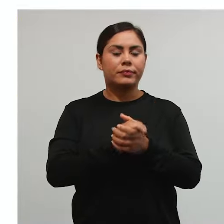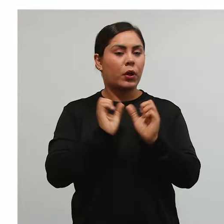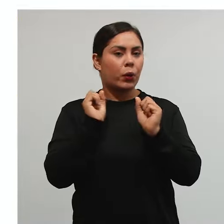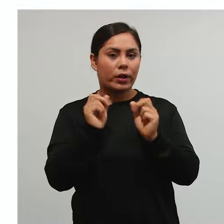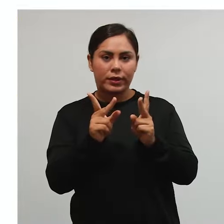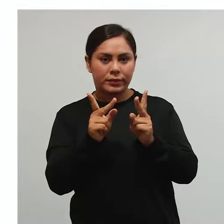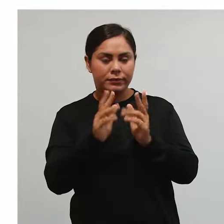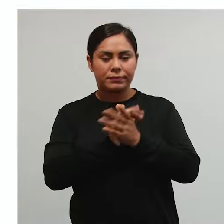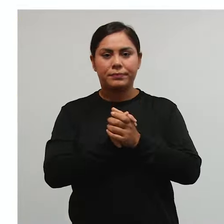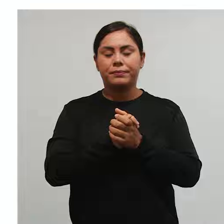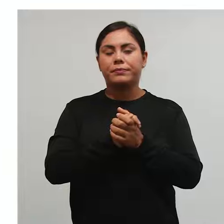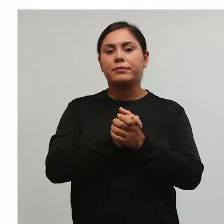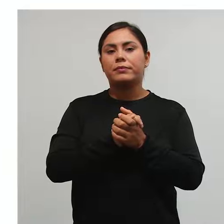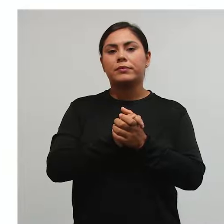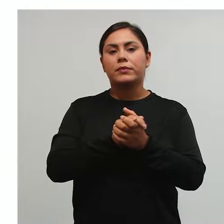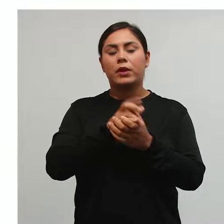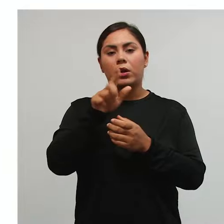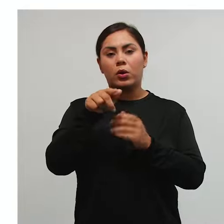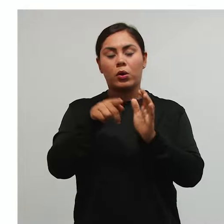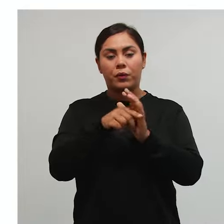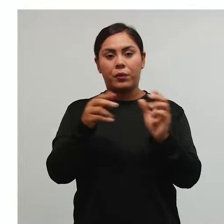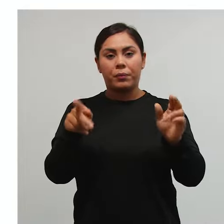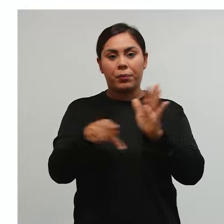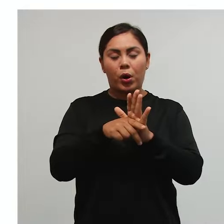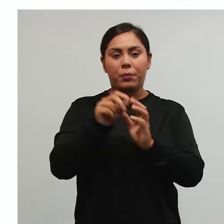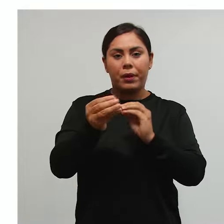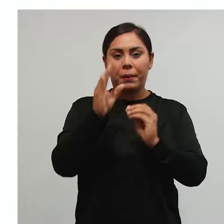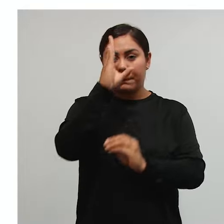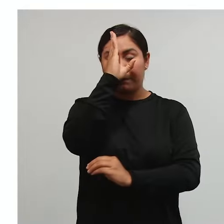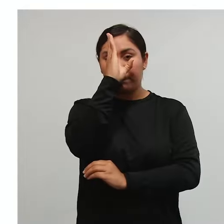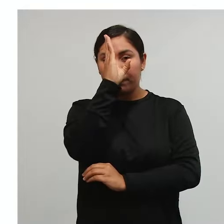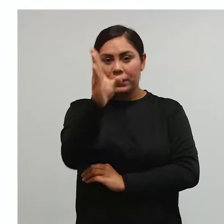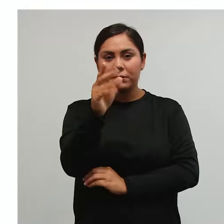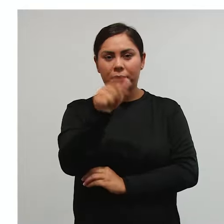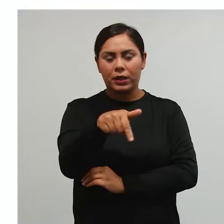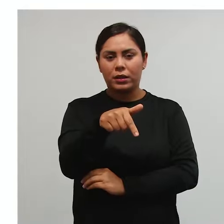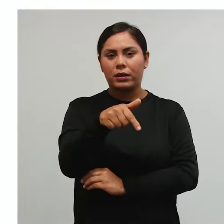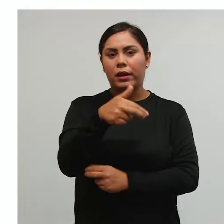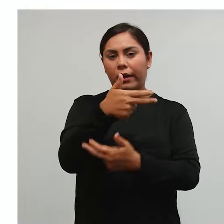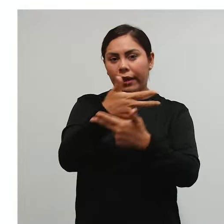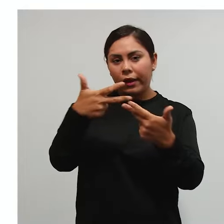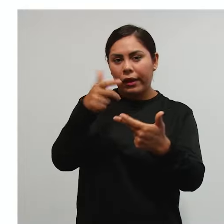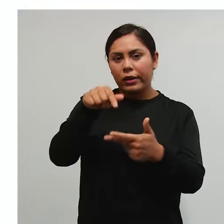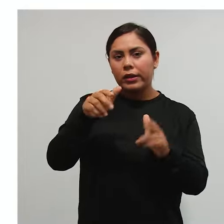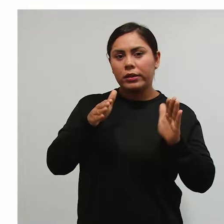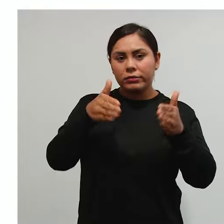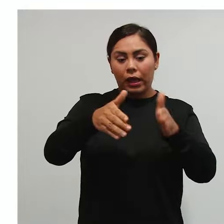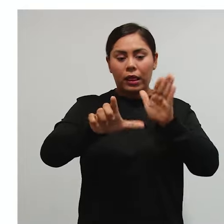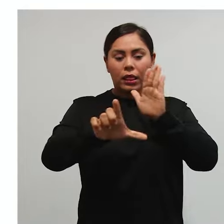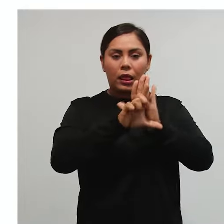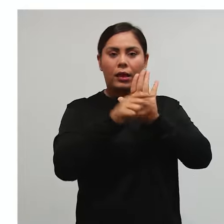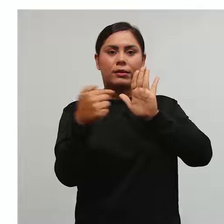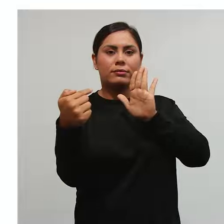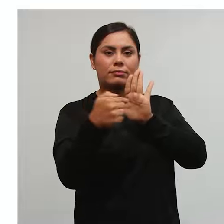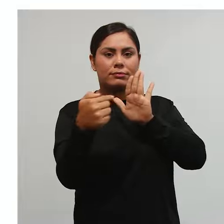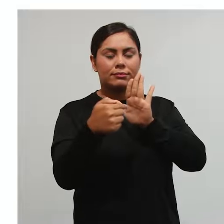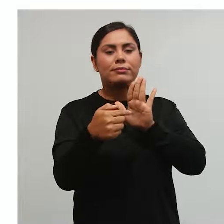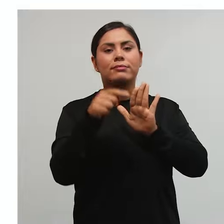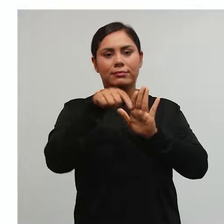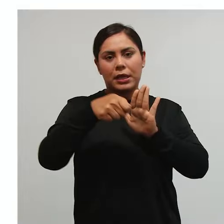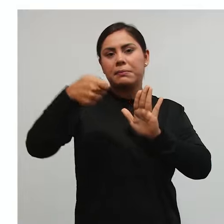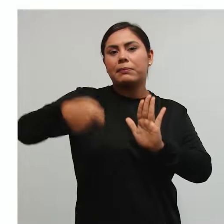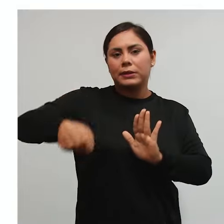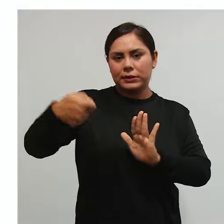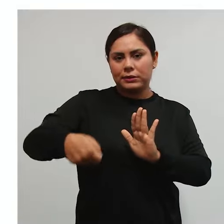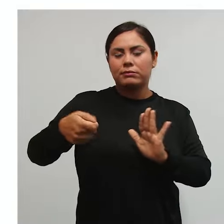Beleza. O fato gerador da obrigação principal é a situação definida em lei como necessária e